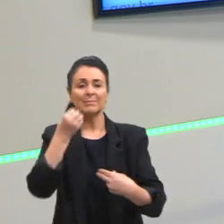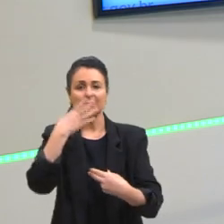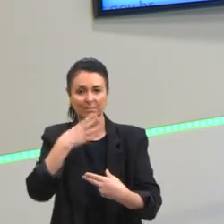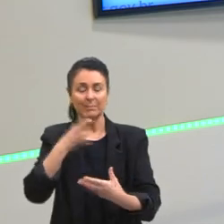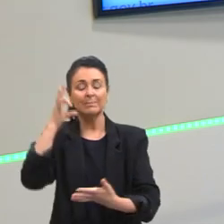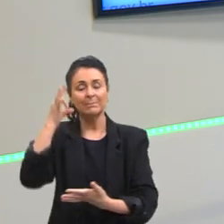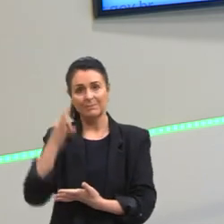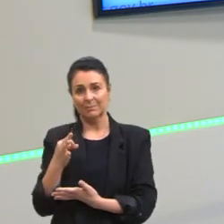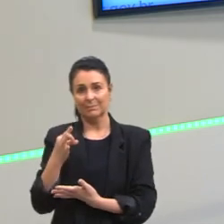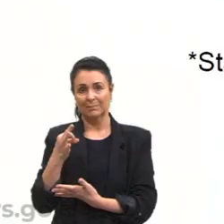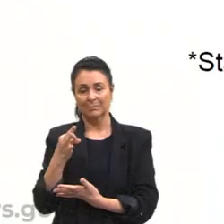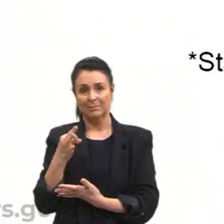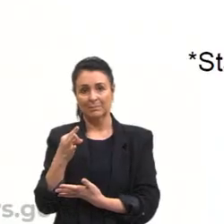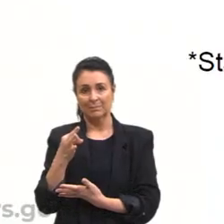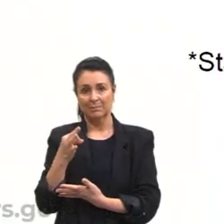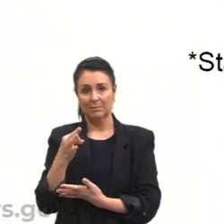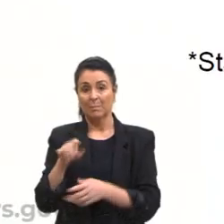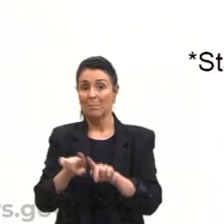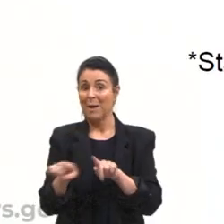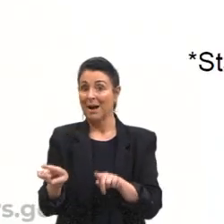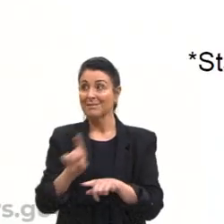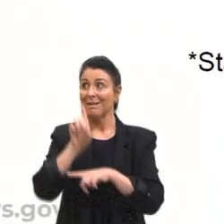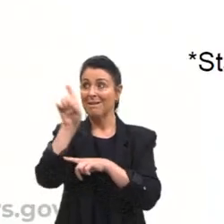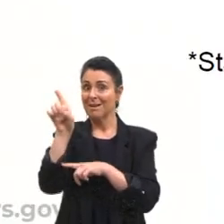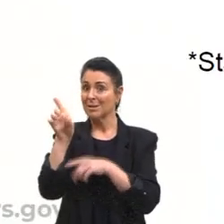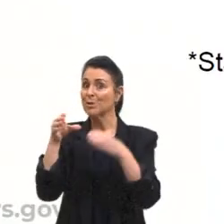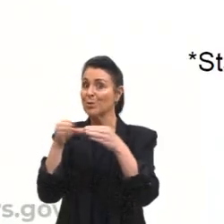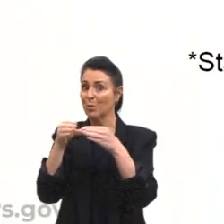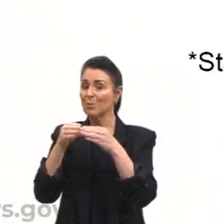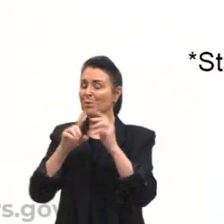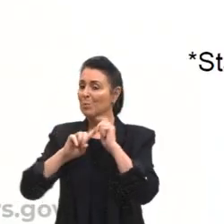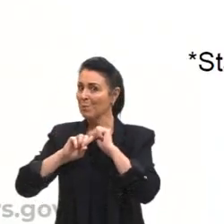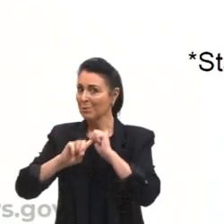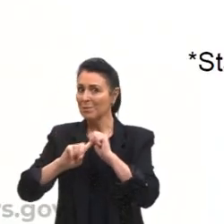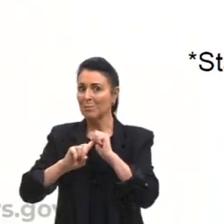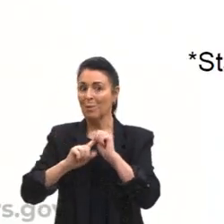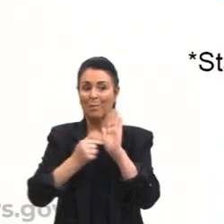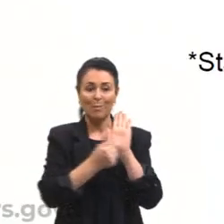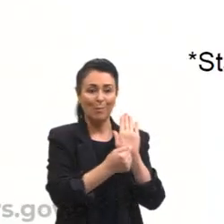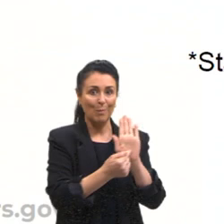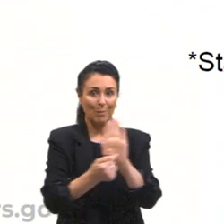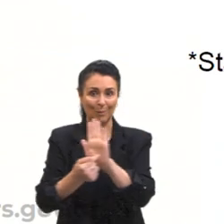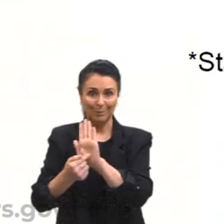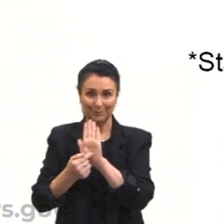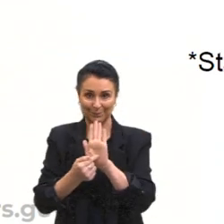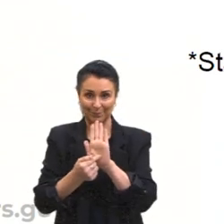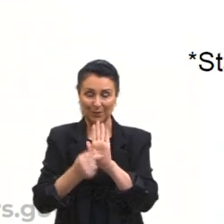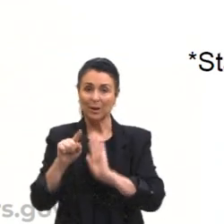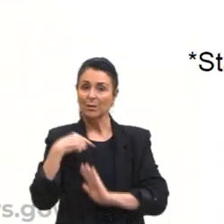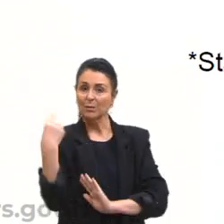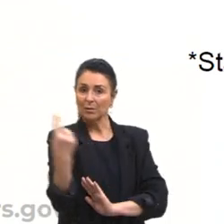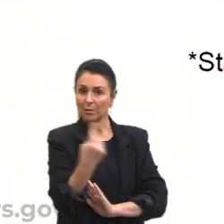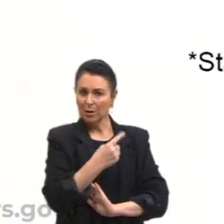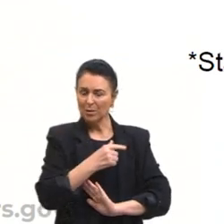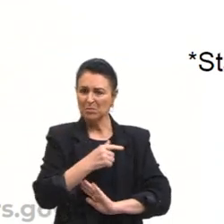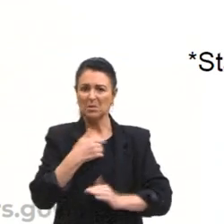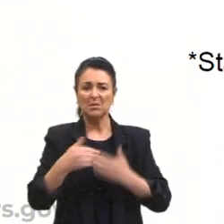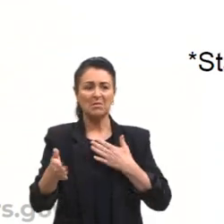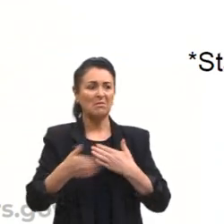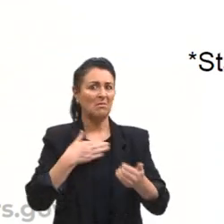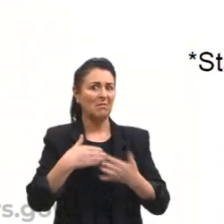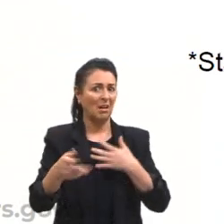nós estamos em um status social inferior, torno, temos alguns privilégios, que podemos dizer qualquer coisa.